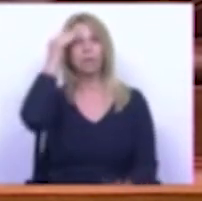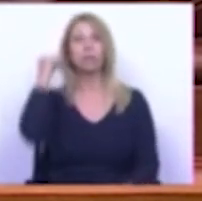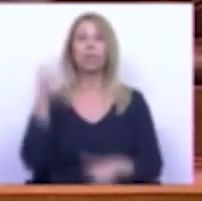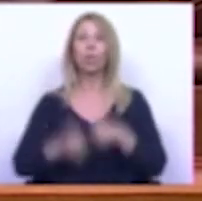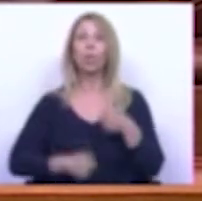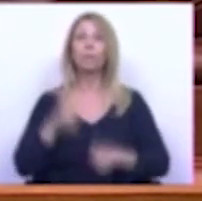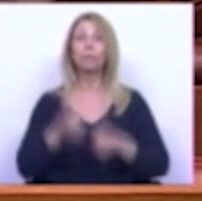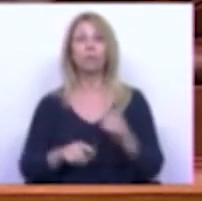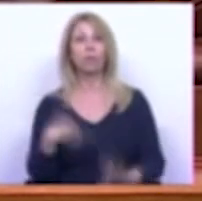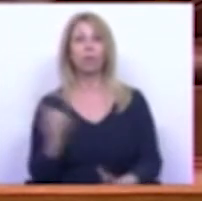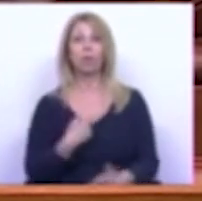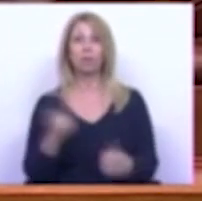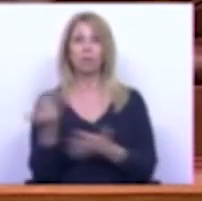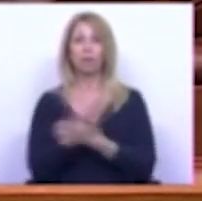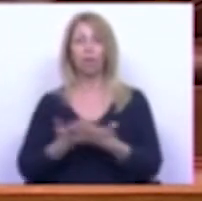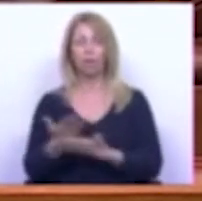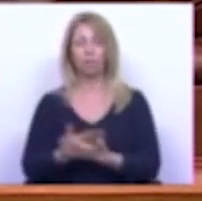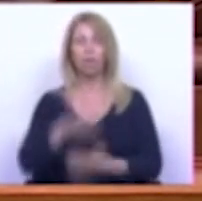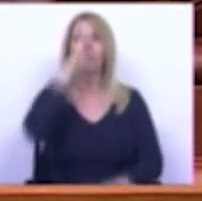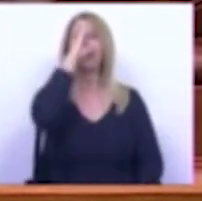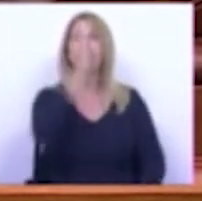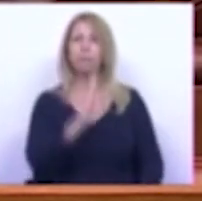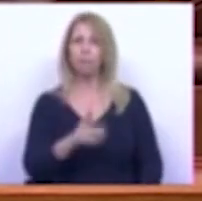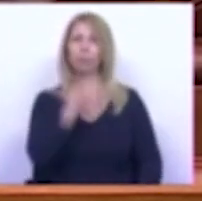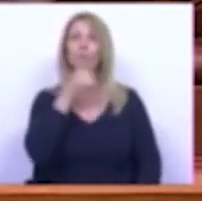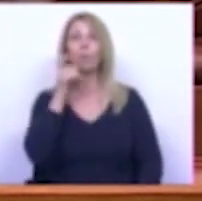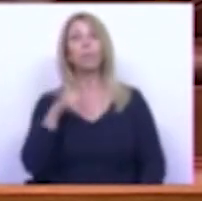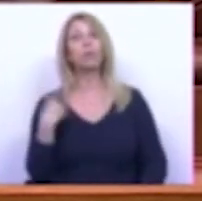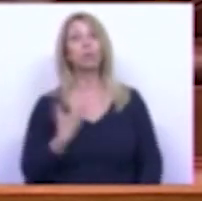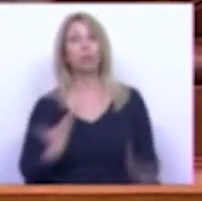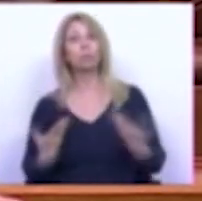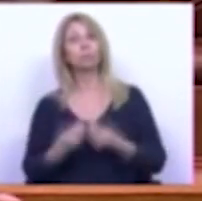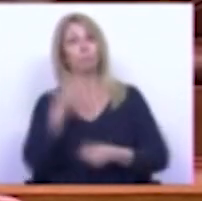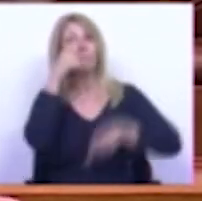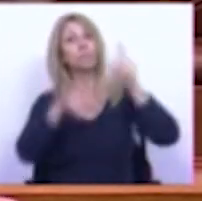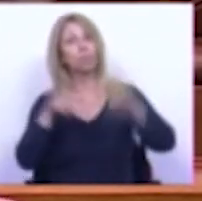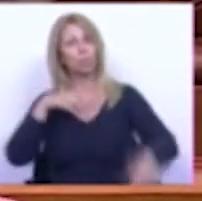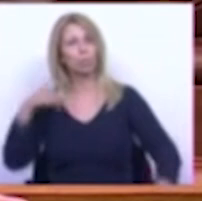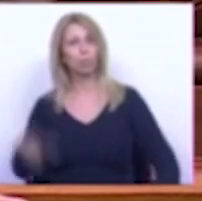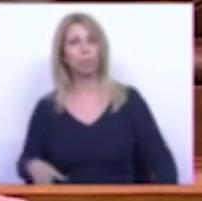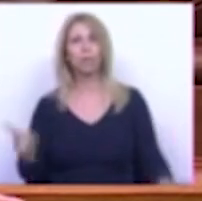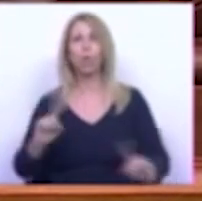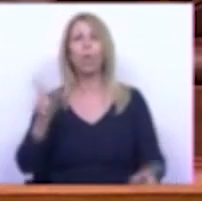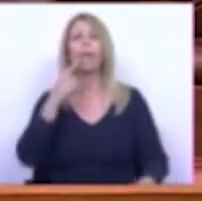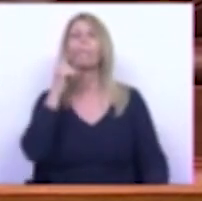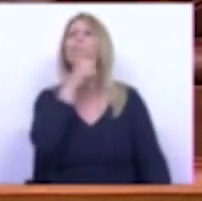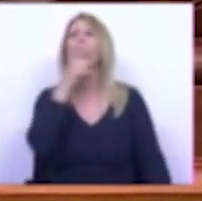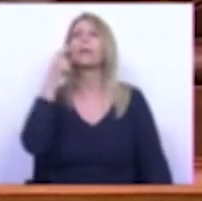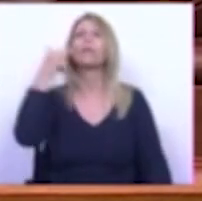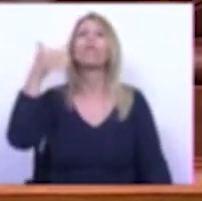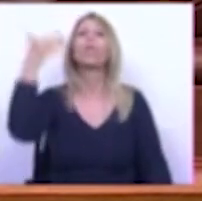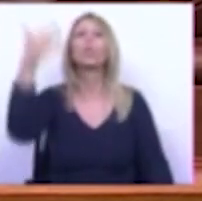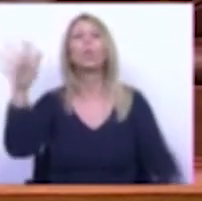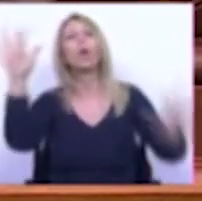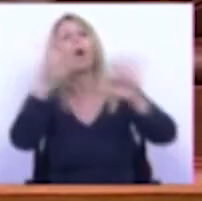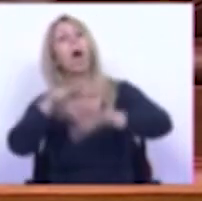competitividade da nossa economia Sabemos qual o nosso compromisso com os portugueses não prometer futuros ilusórios nem